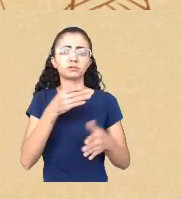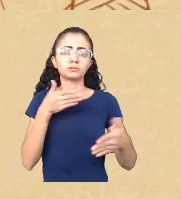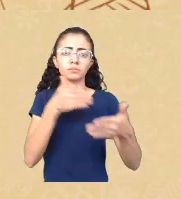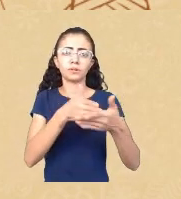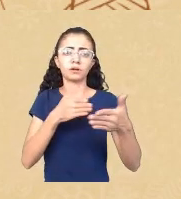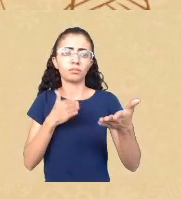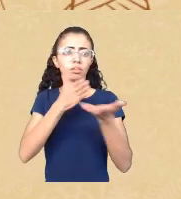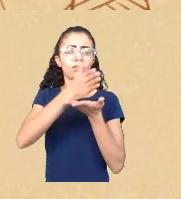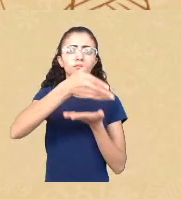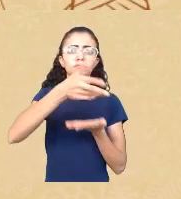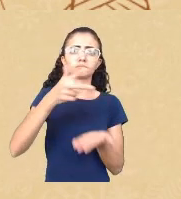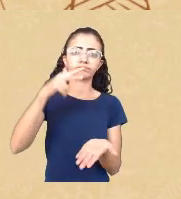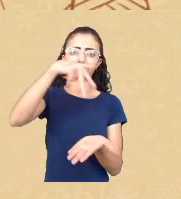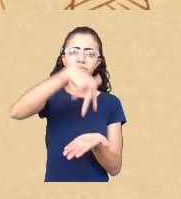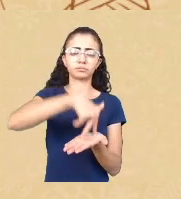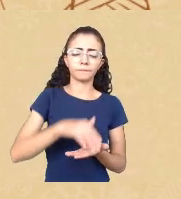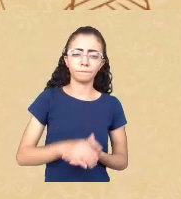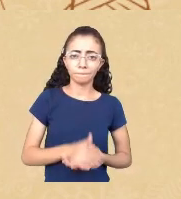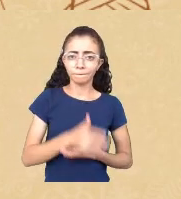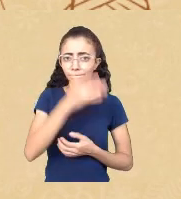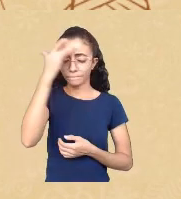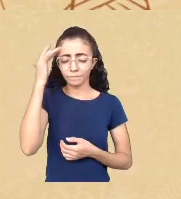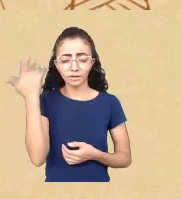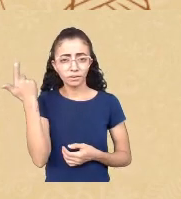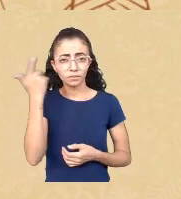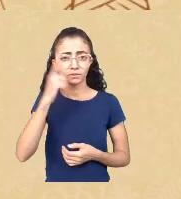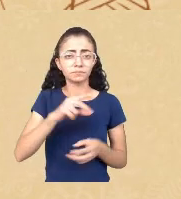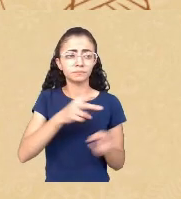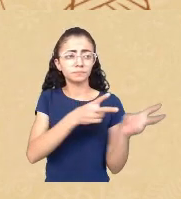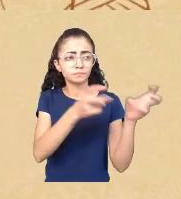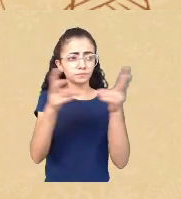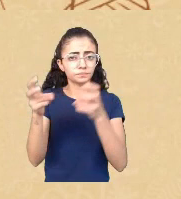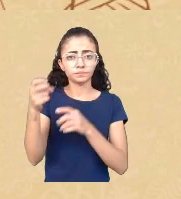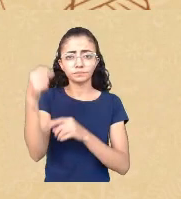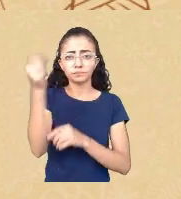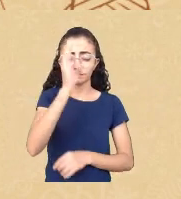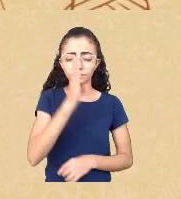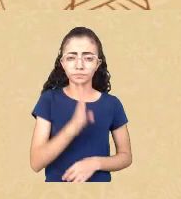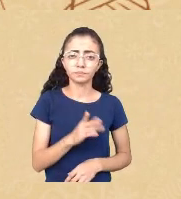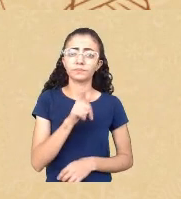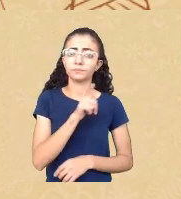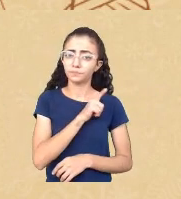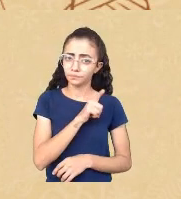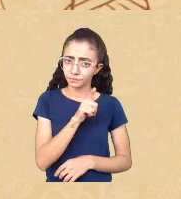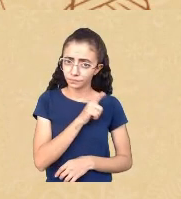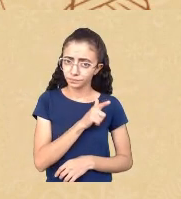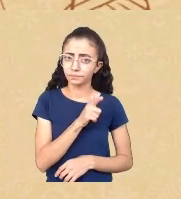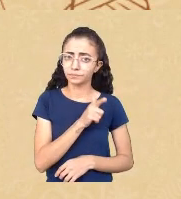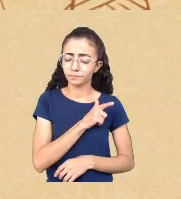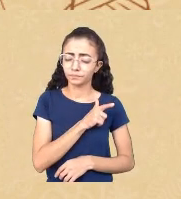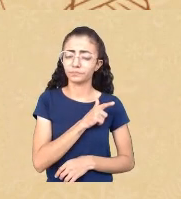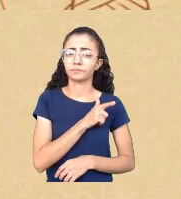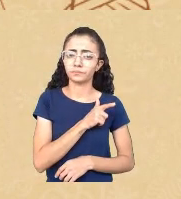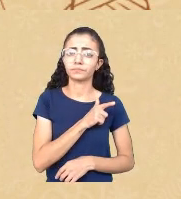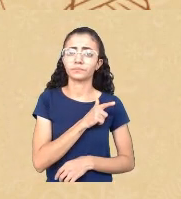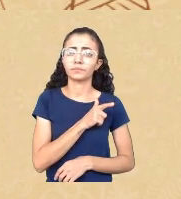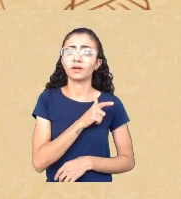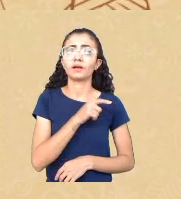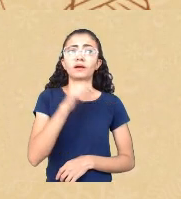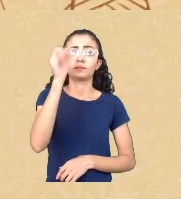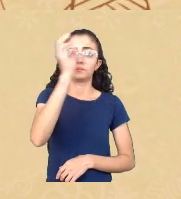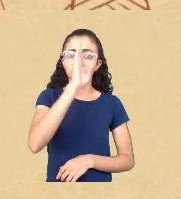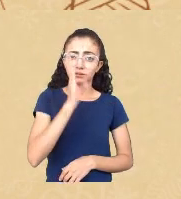conseguem perceber que este país vive não é país Brasil muito